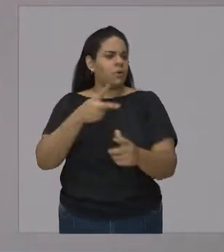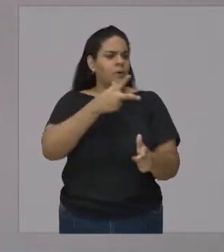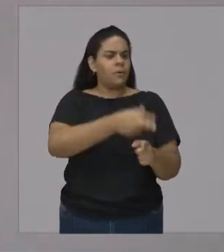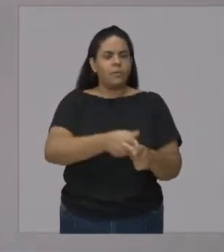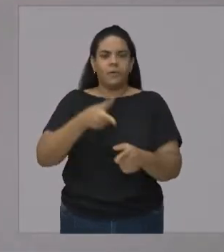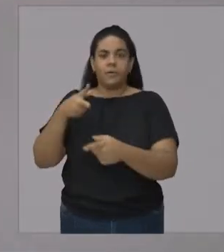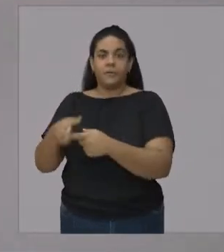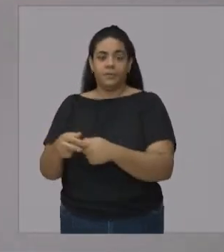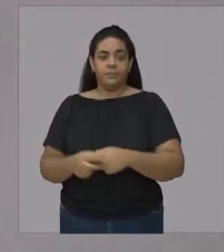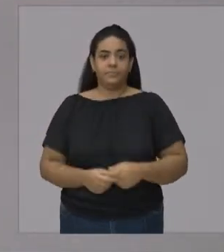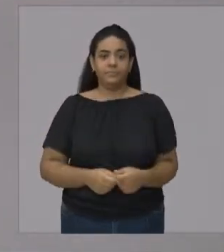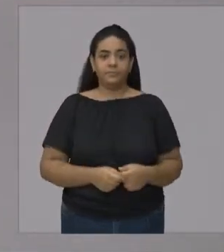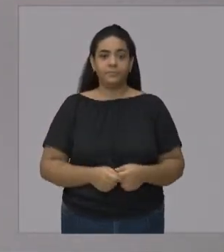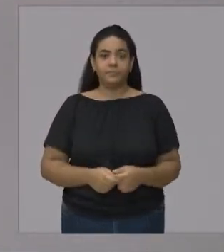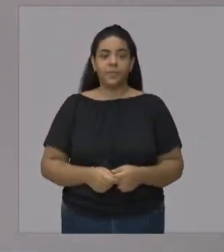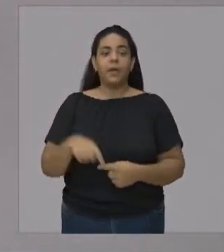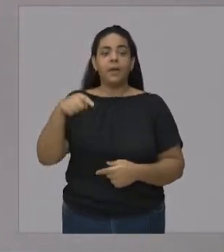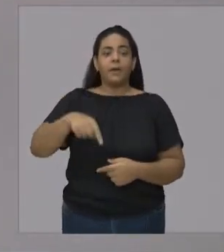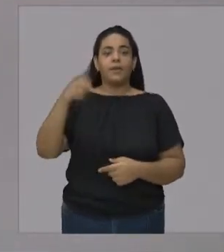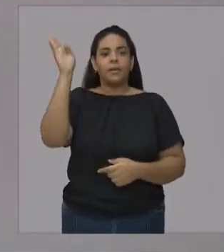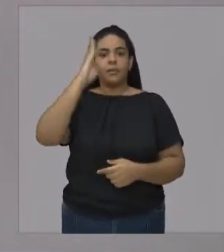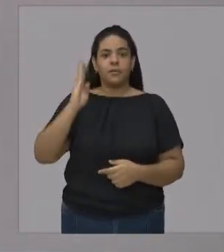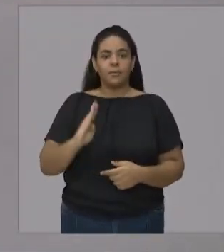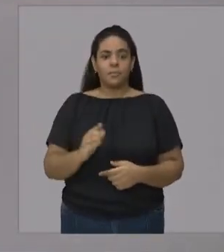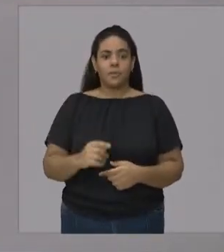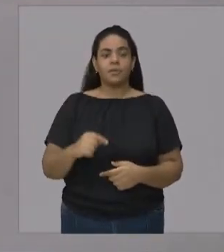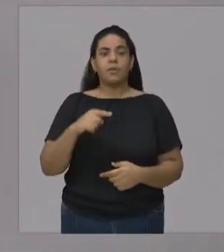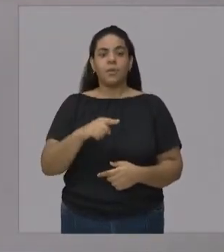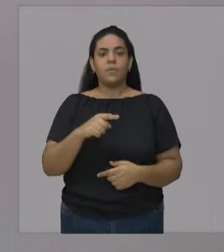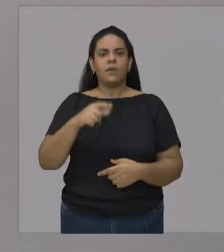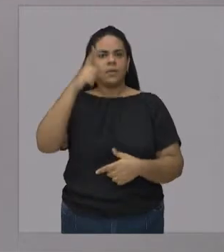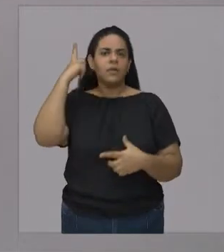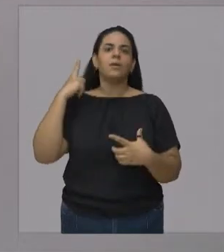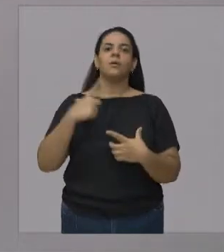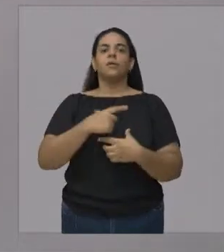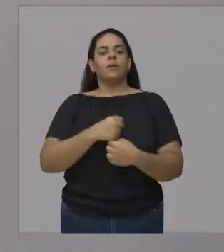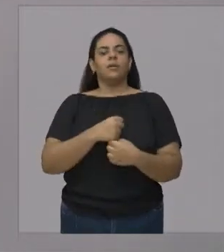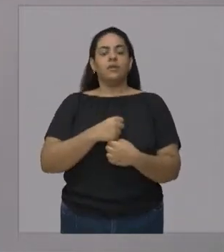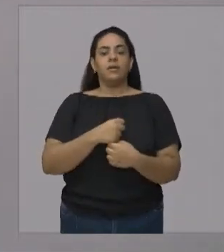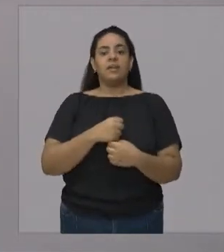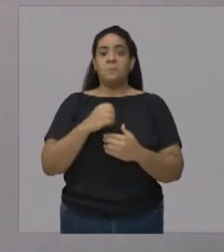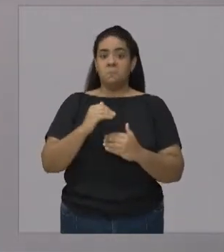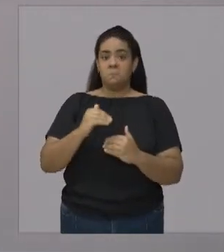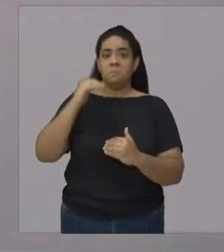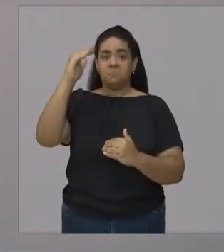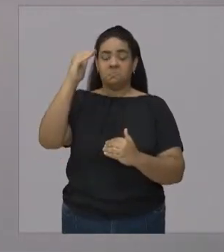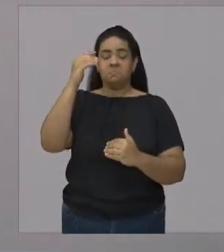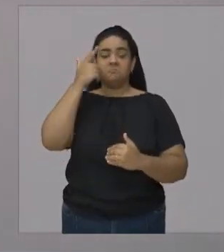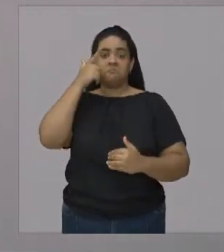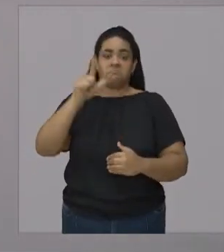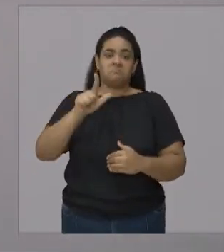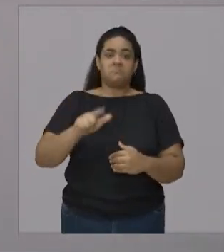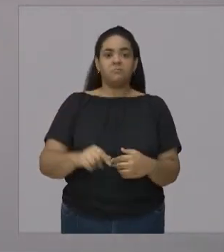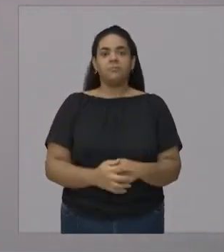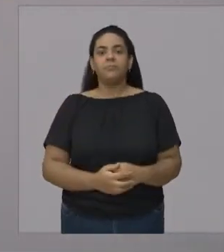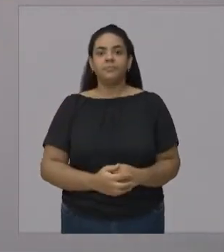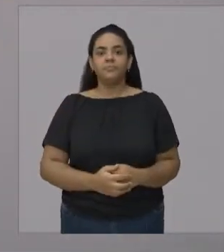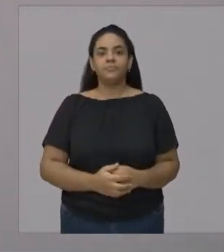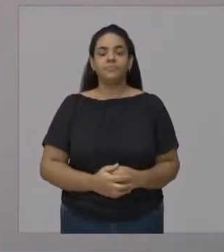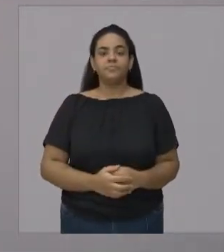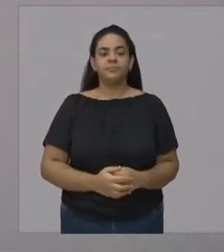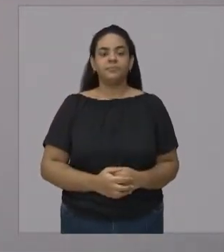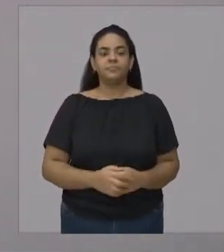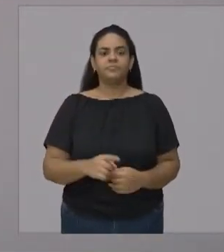ouro 3 de prata E 2 de bronze E tornou-se o maior medalhista Homem da natação Em Paralimpíadas Com